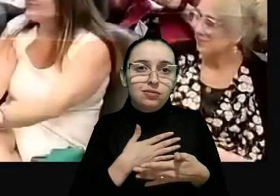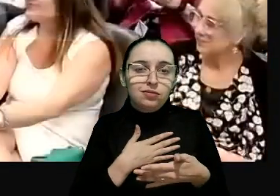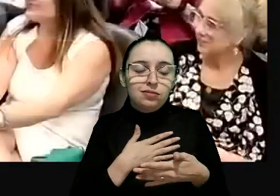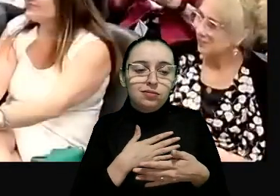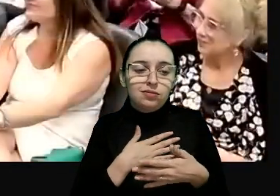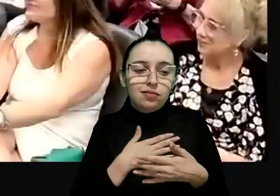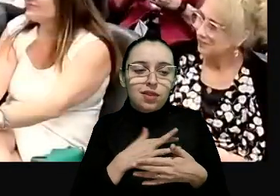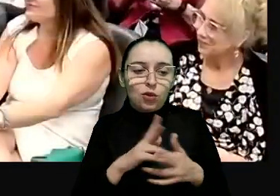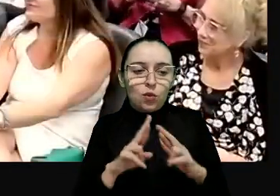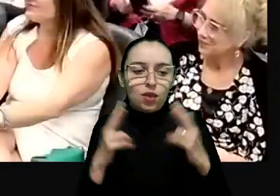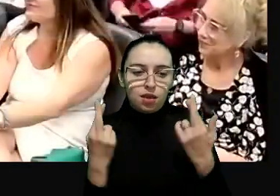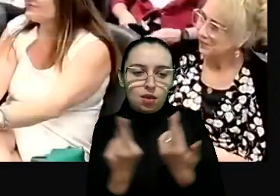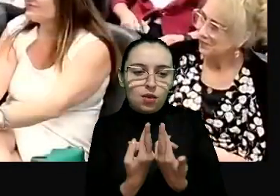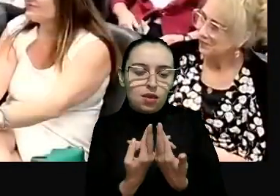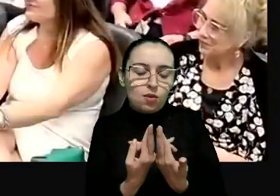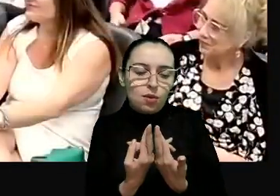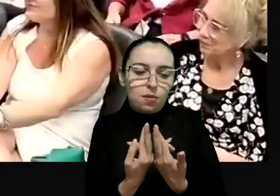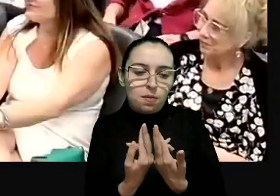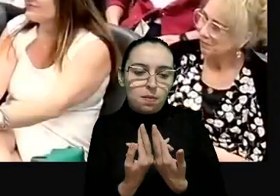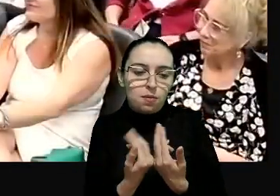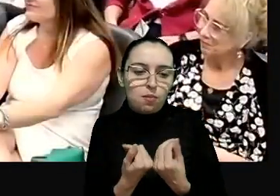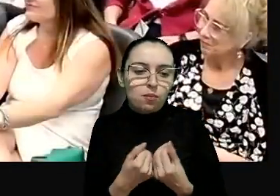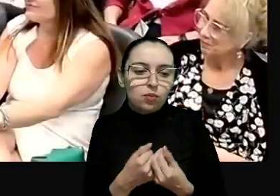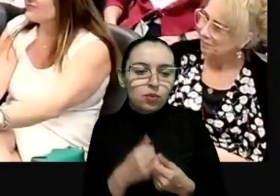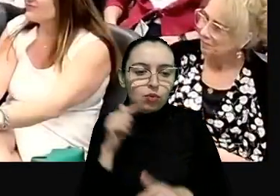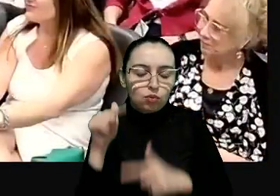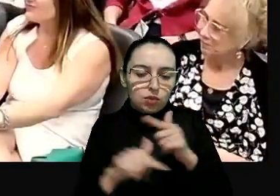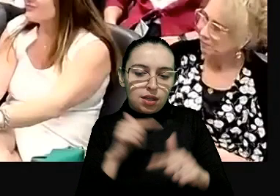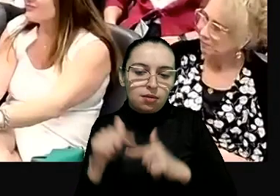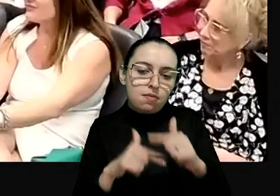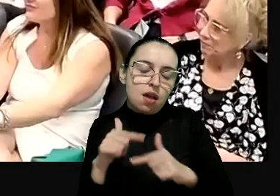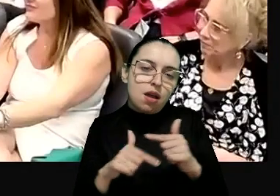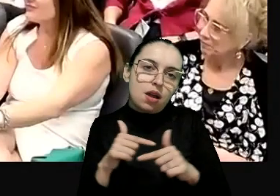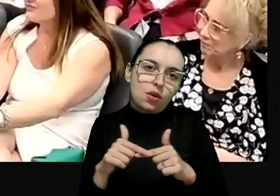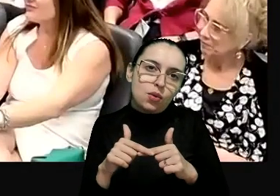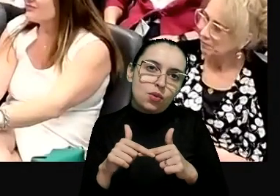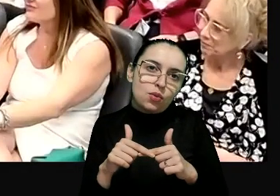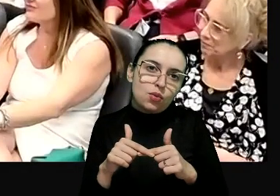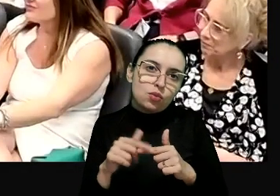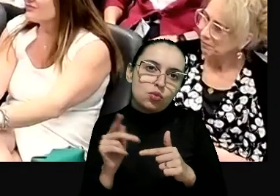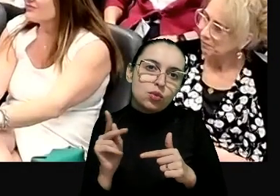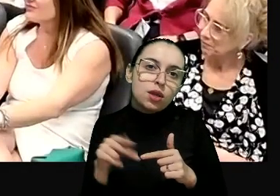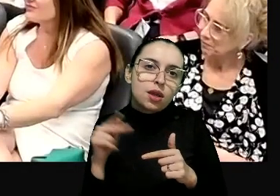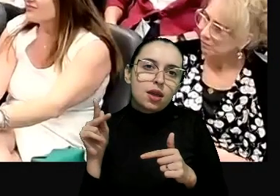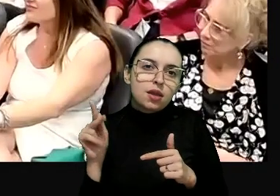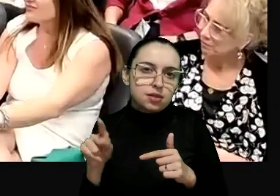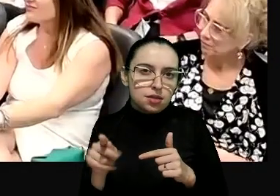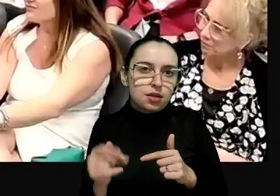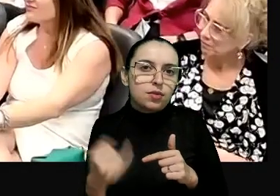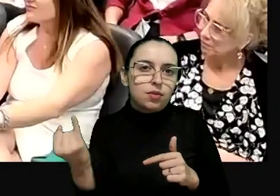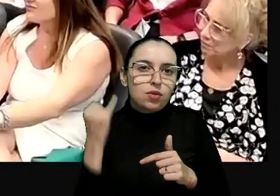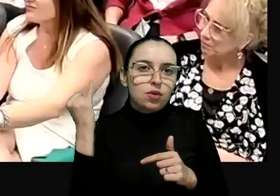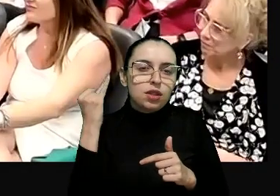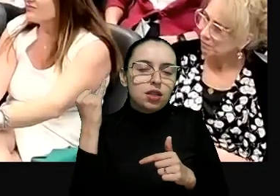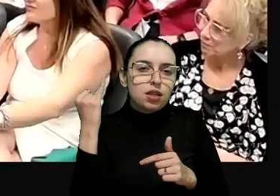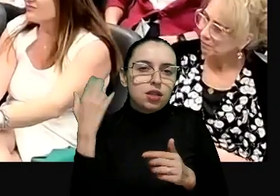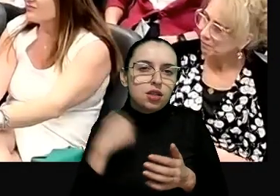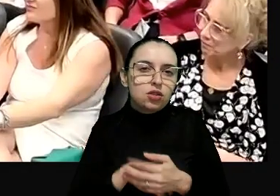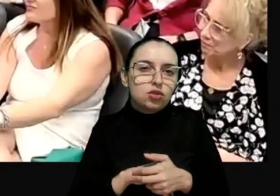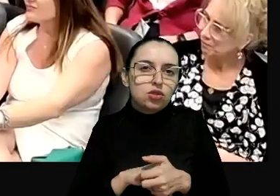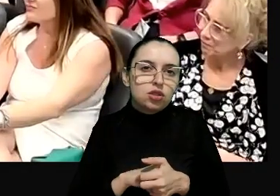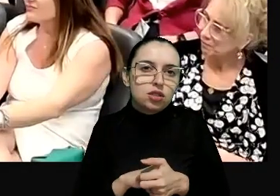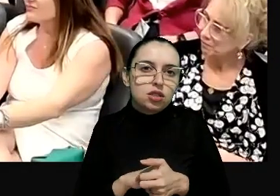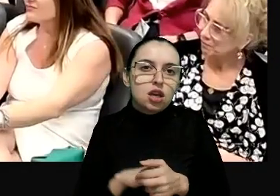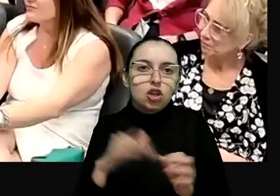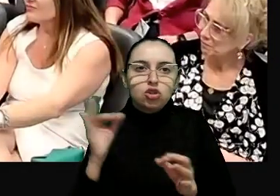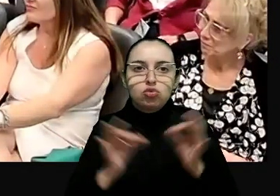Há uma reunião aqui para um trabalho necessário, ordinário, da Justiça